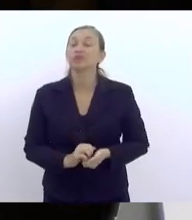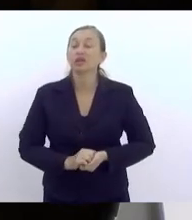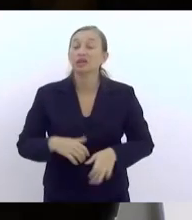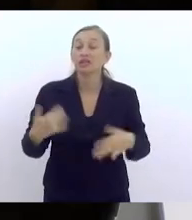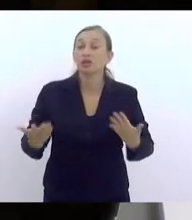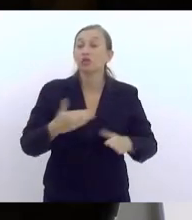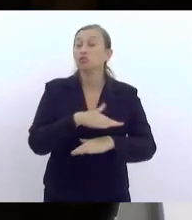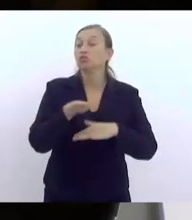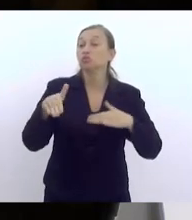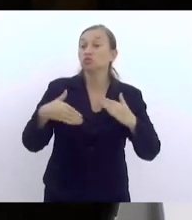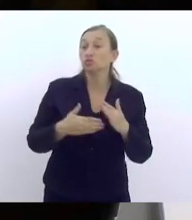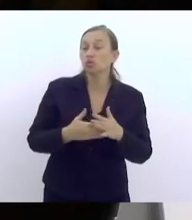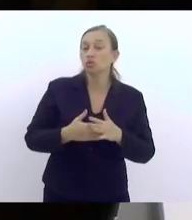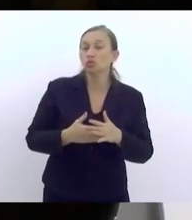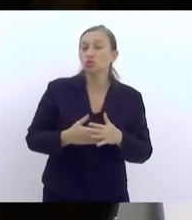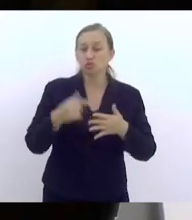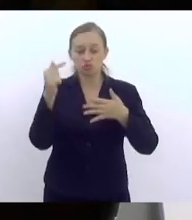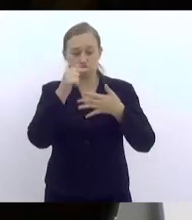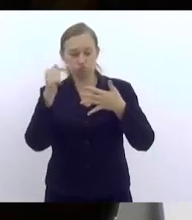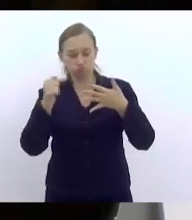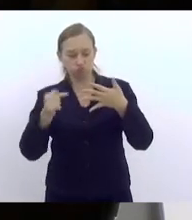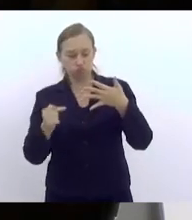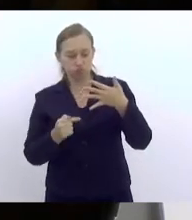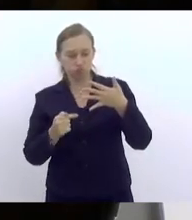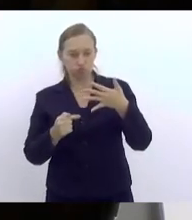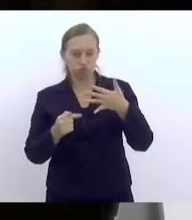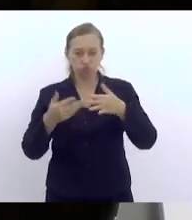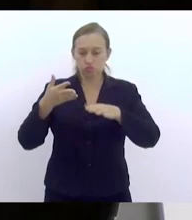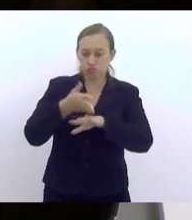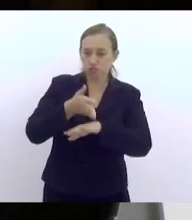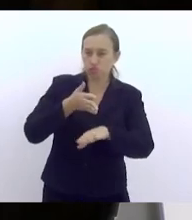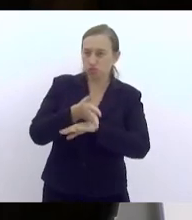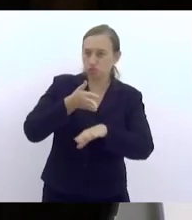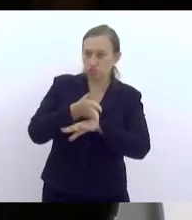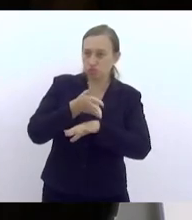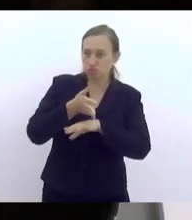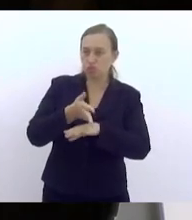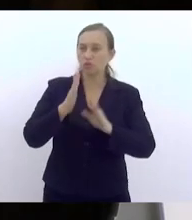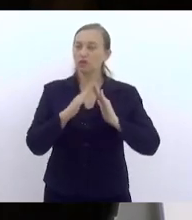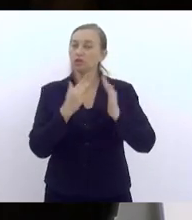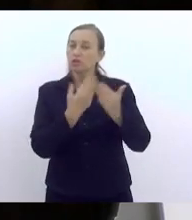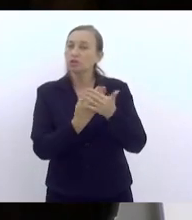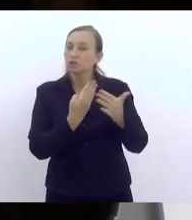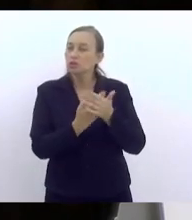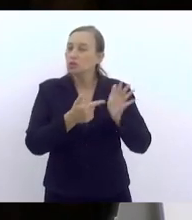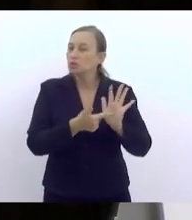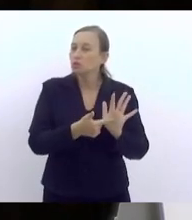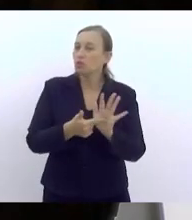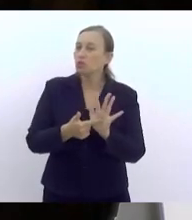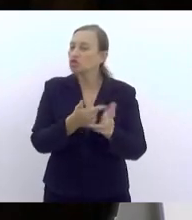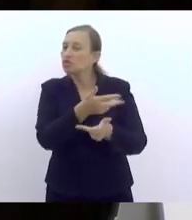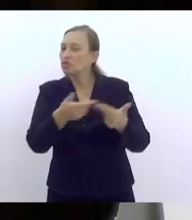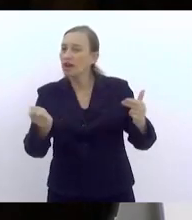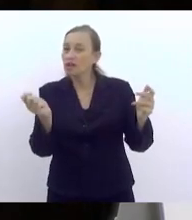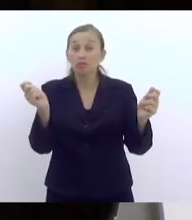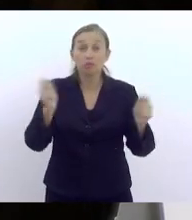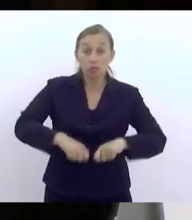todos esses aspectos que compõem a frequência escolar, ela nos traz uma série de possibilidades